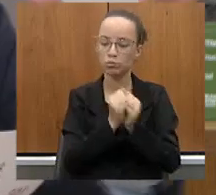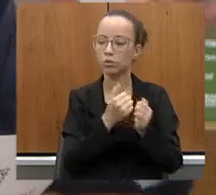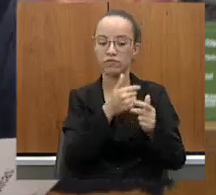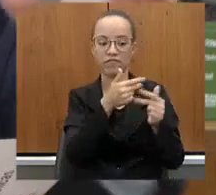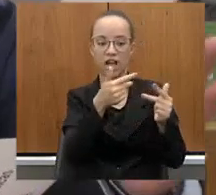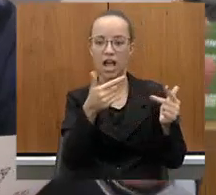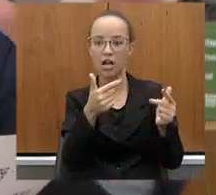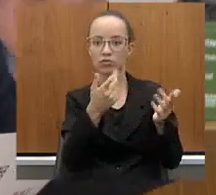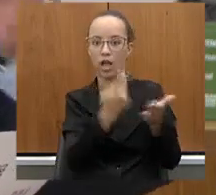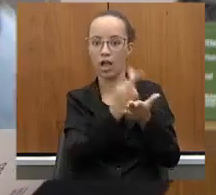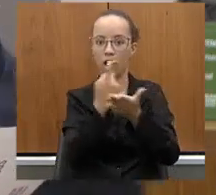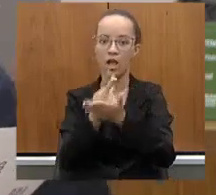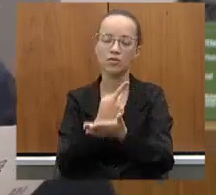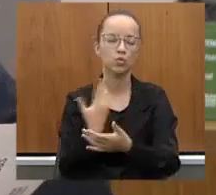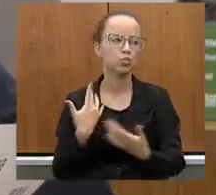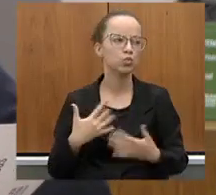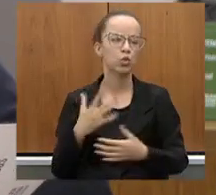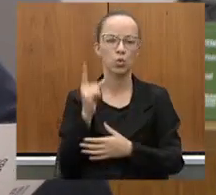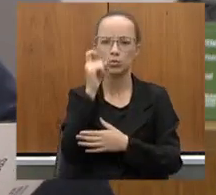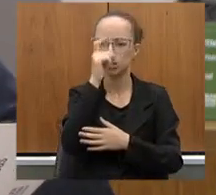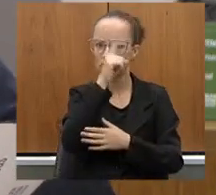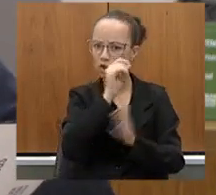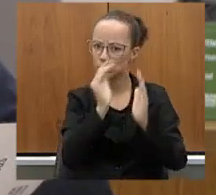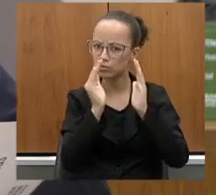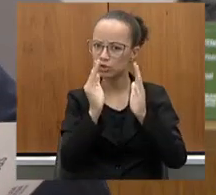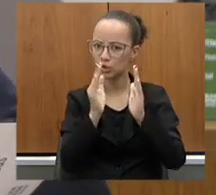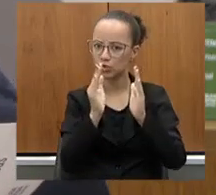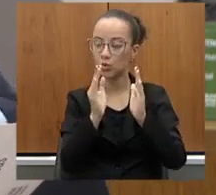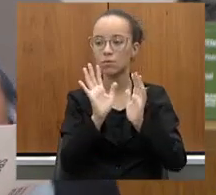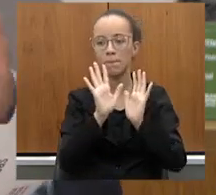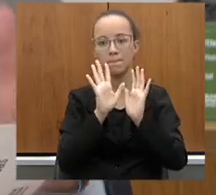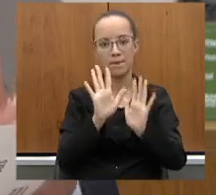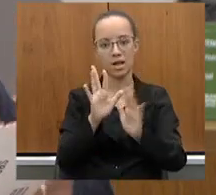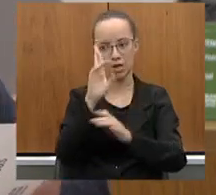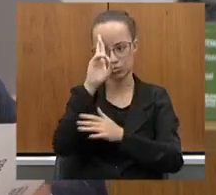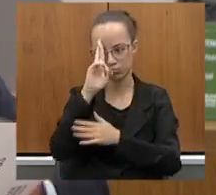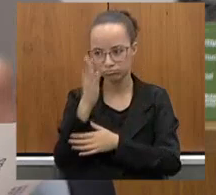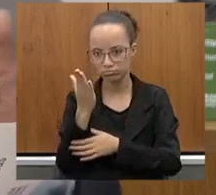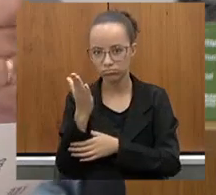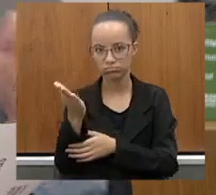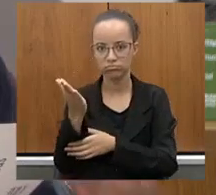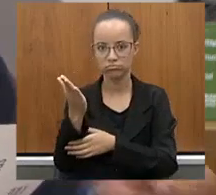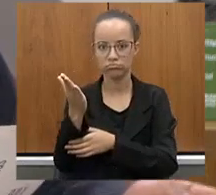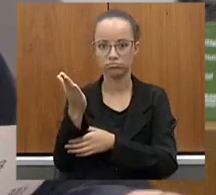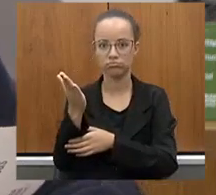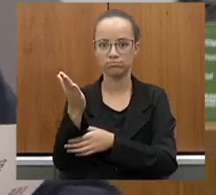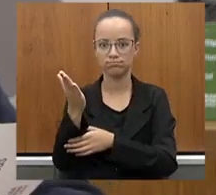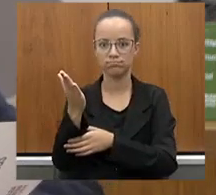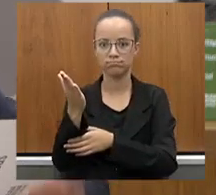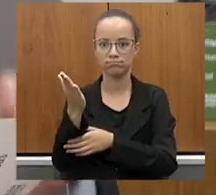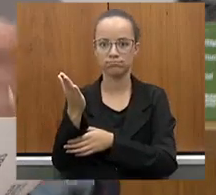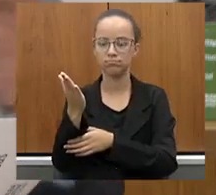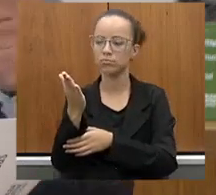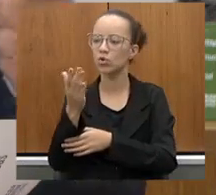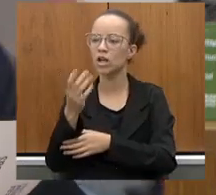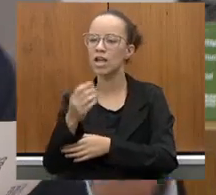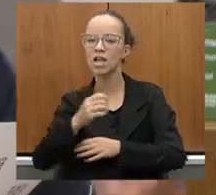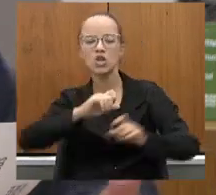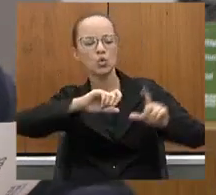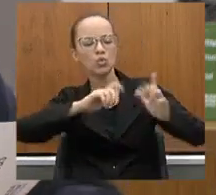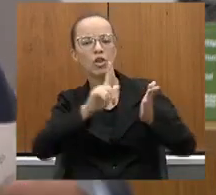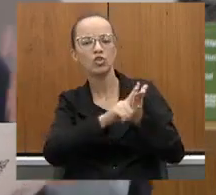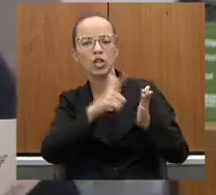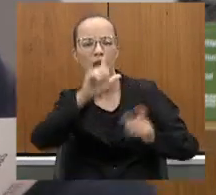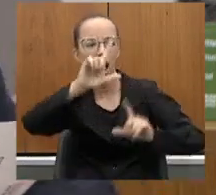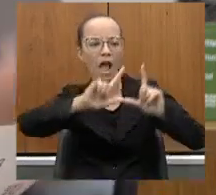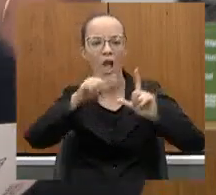no momento difícil que nós passávamos, V. Exª se enfrentou, tanta imprensa, tantas pessoas